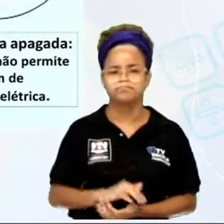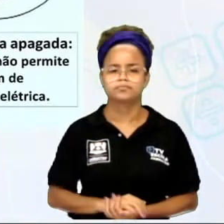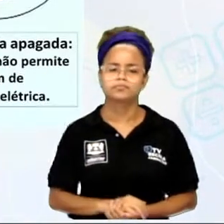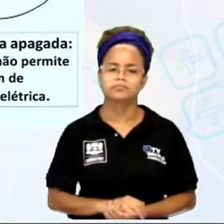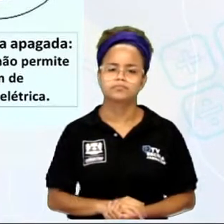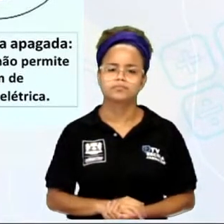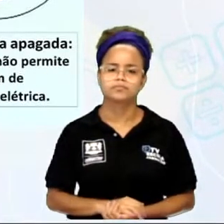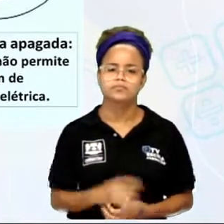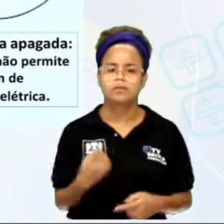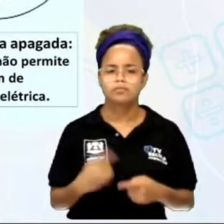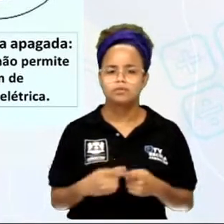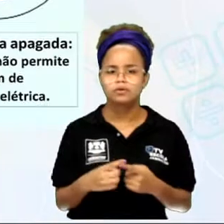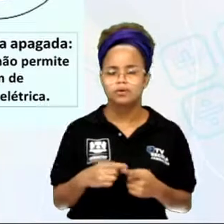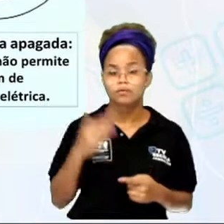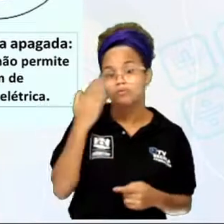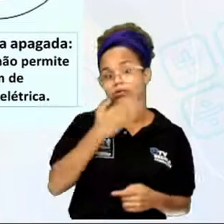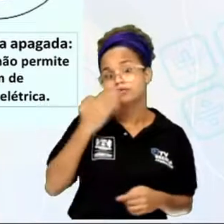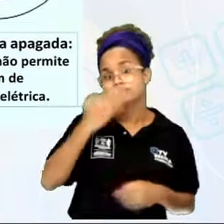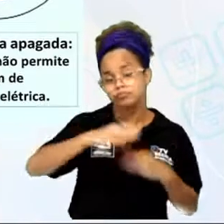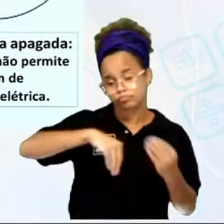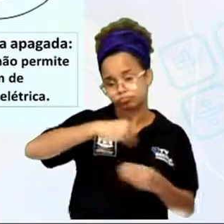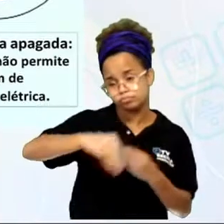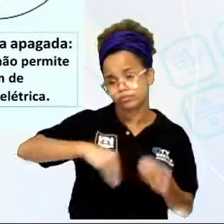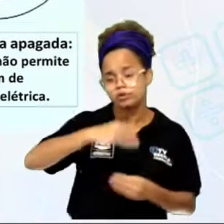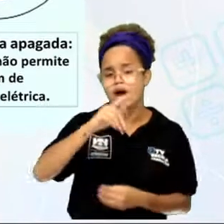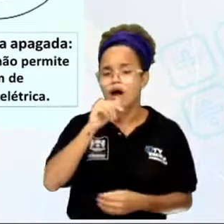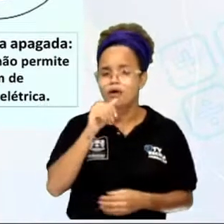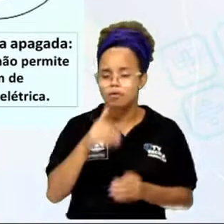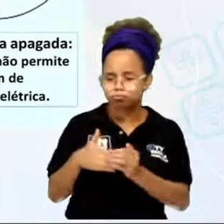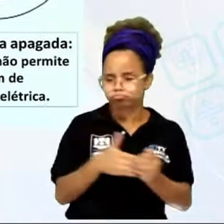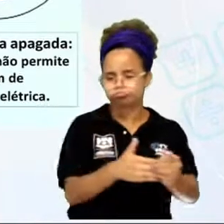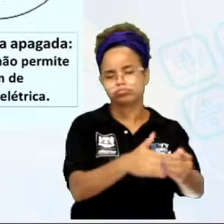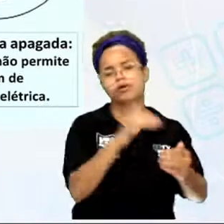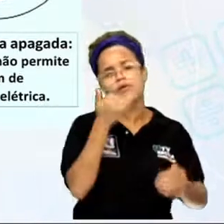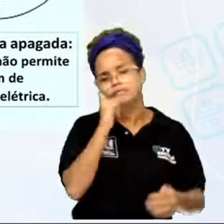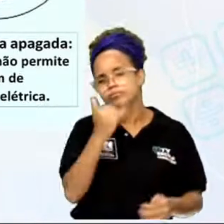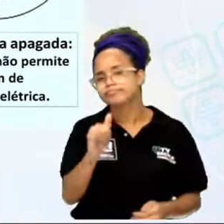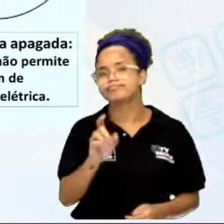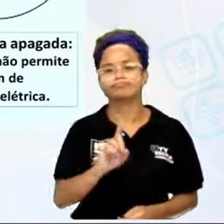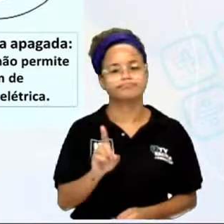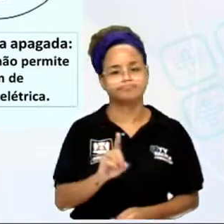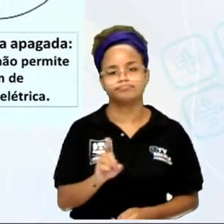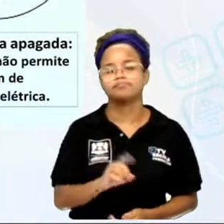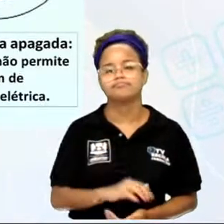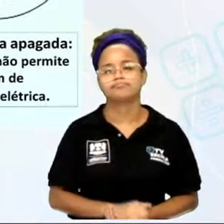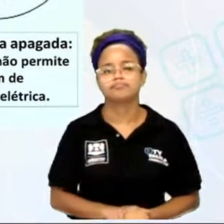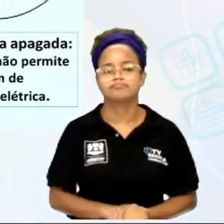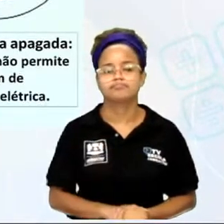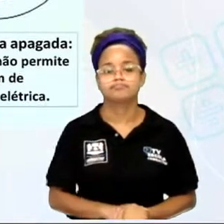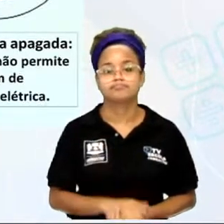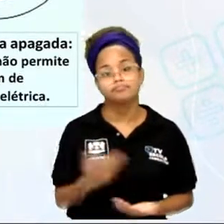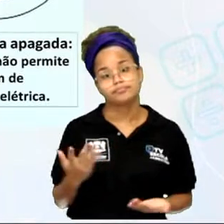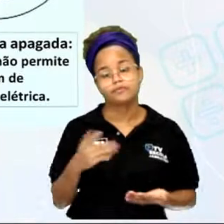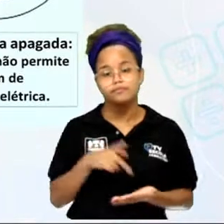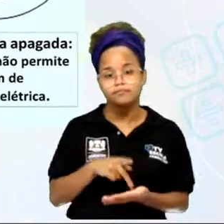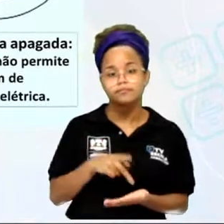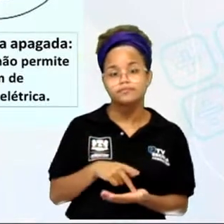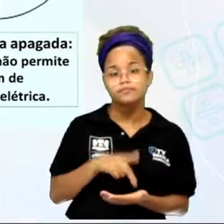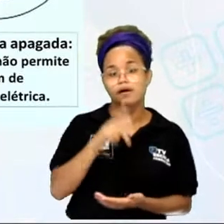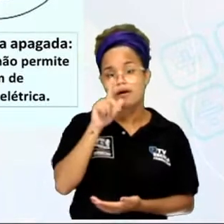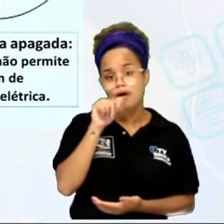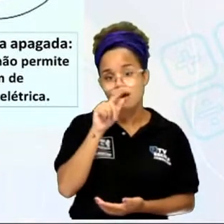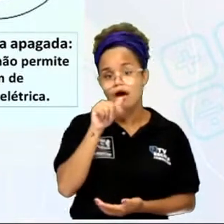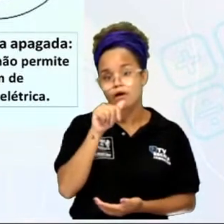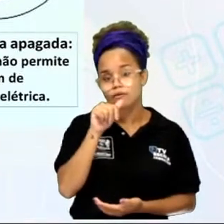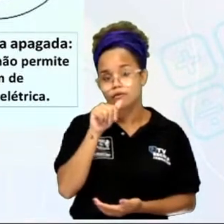misturado na água, ele não é um condutor de eletricidade. Na realidade, a água, a água